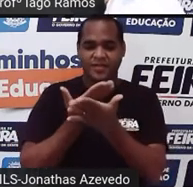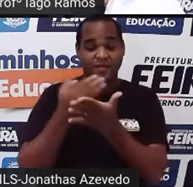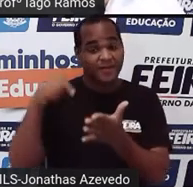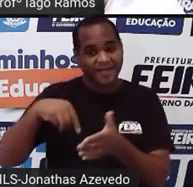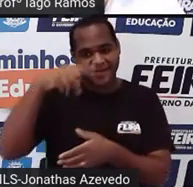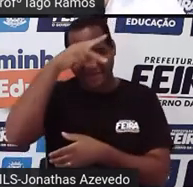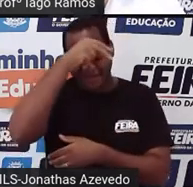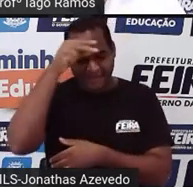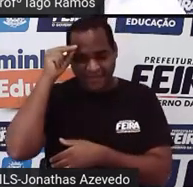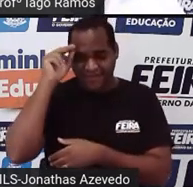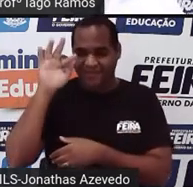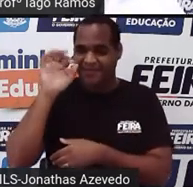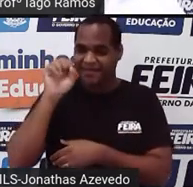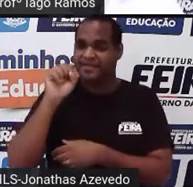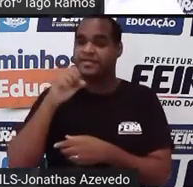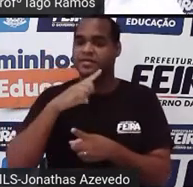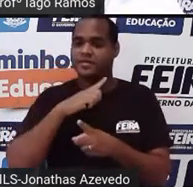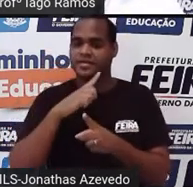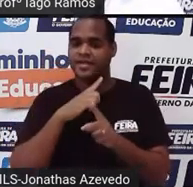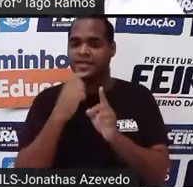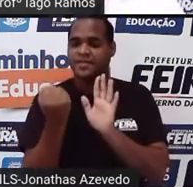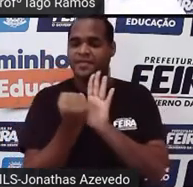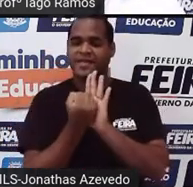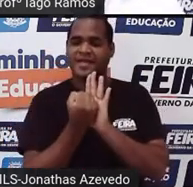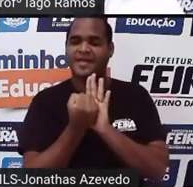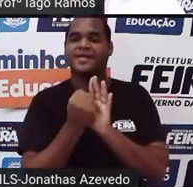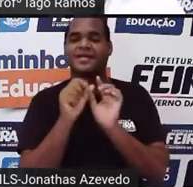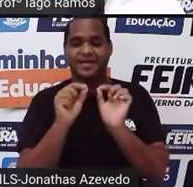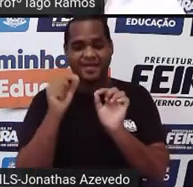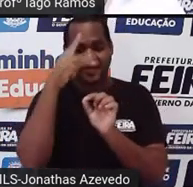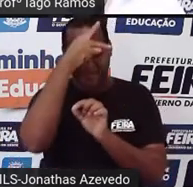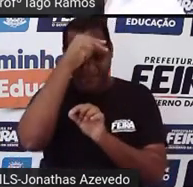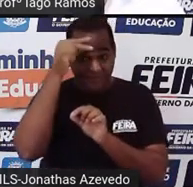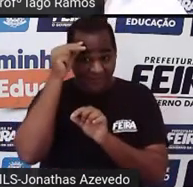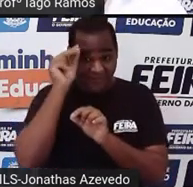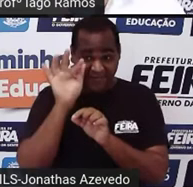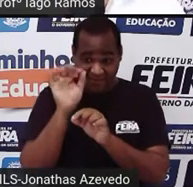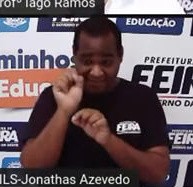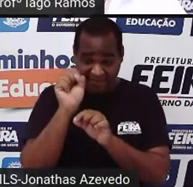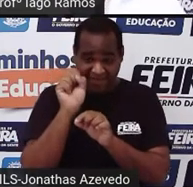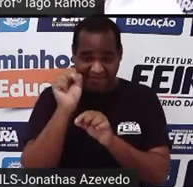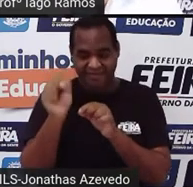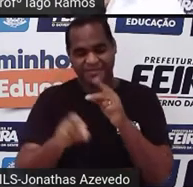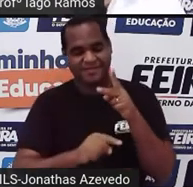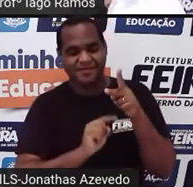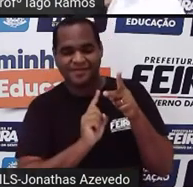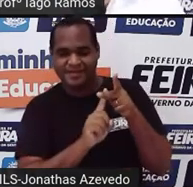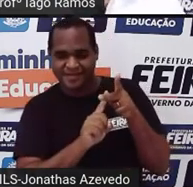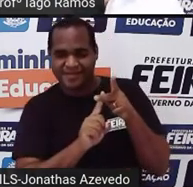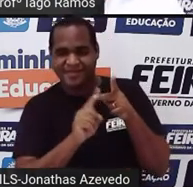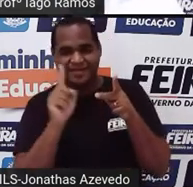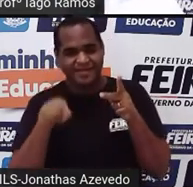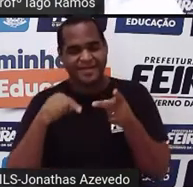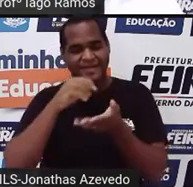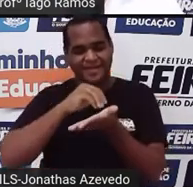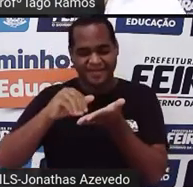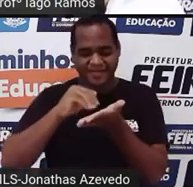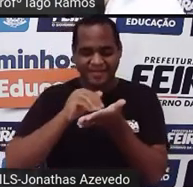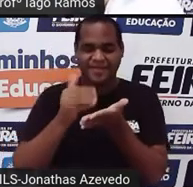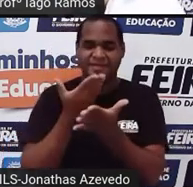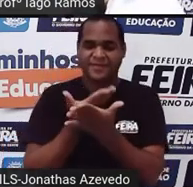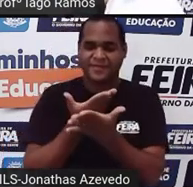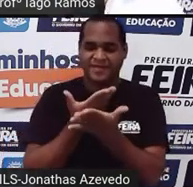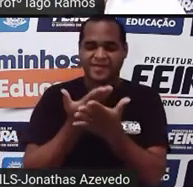de Feira de Santana, que tem as logomarcas da Prefeitura Municipal de Feira e também da Secretaria de